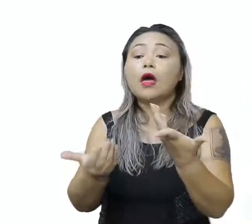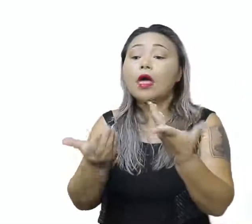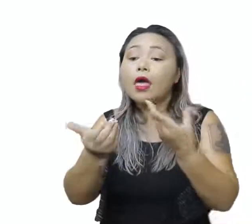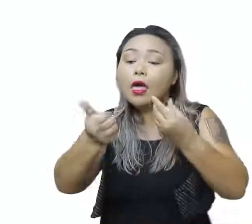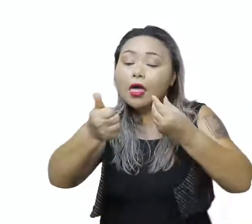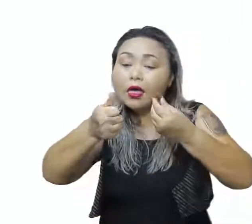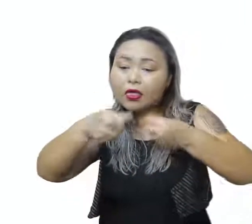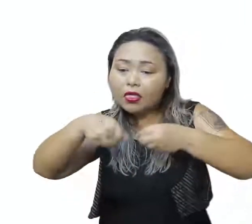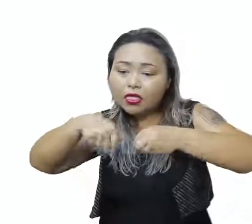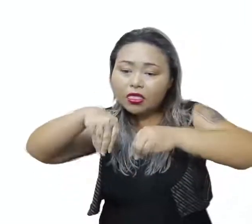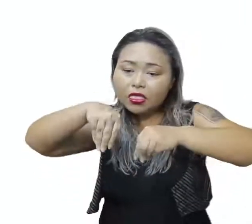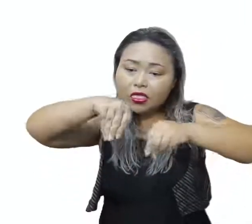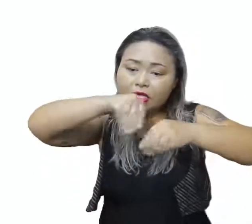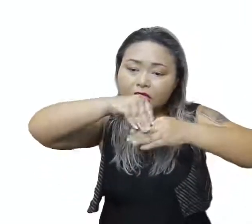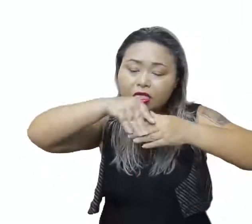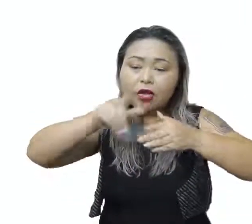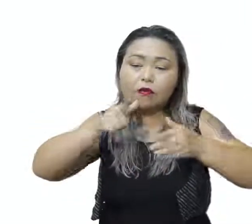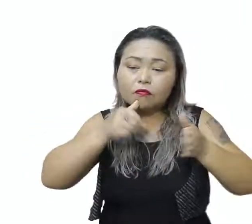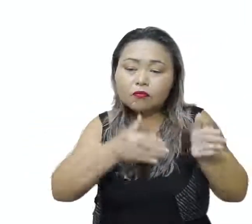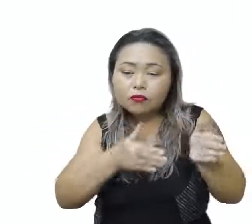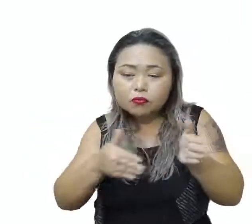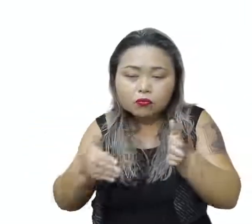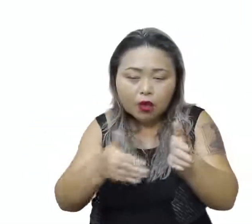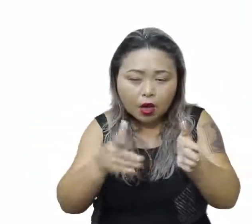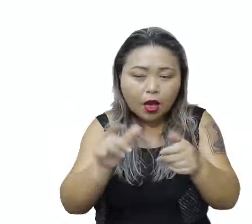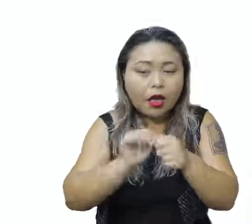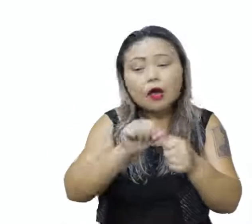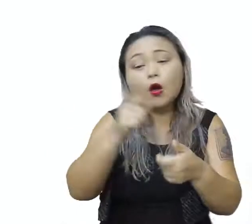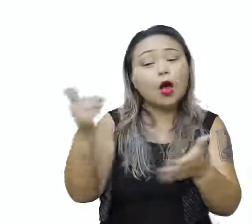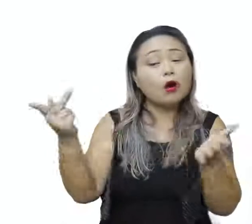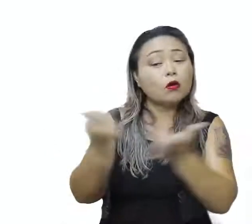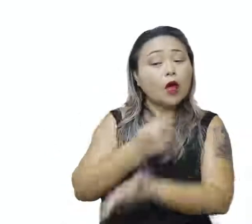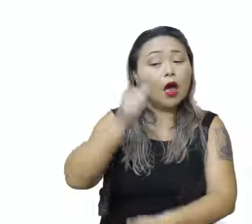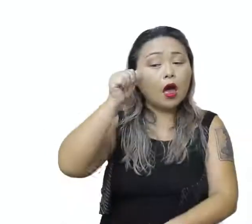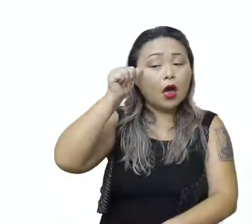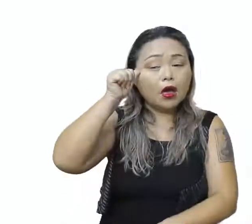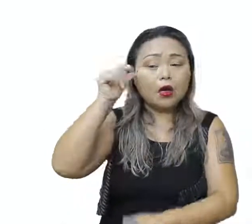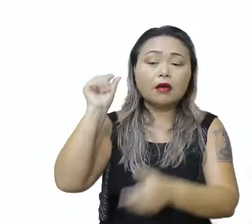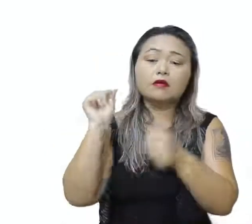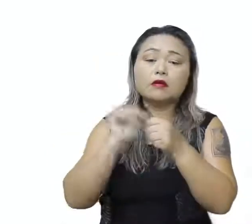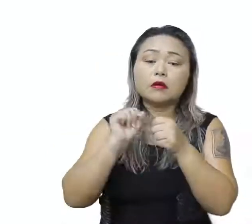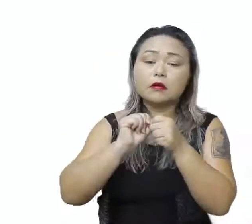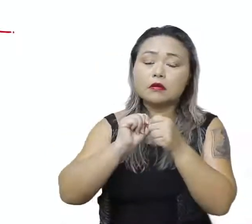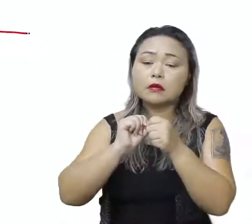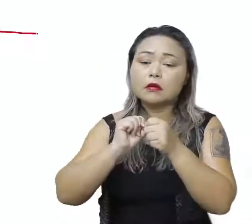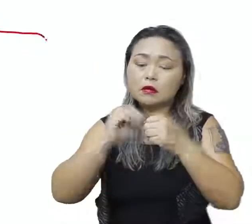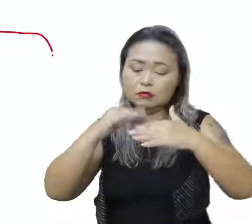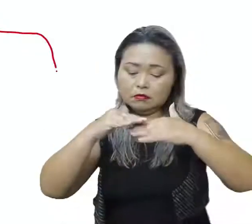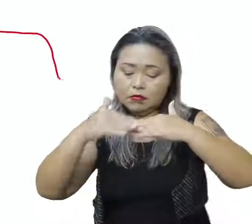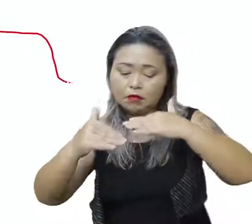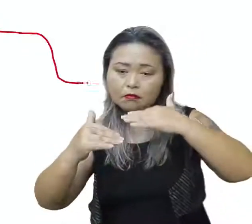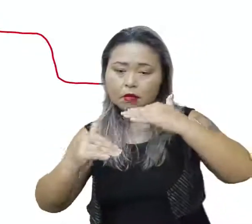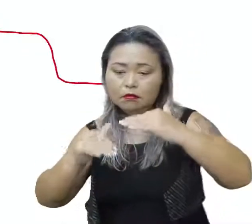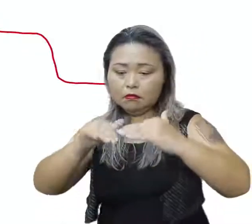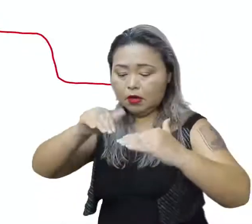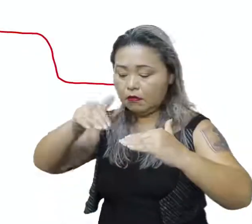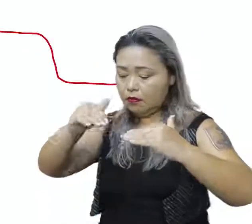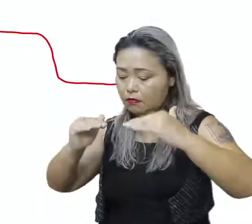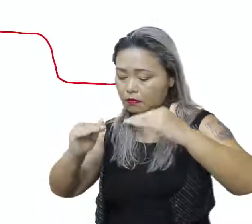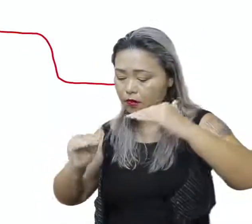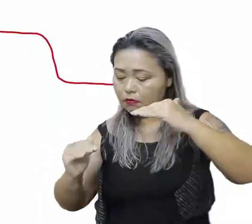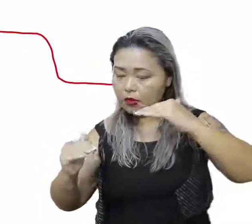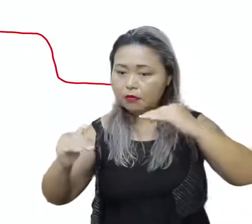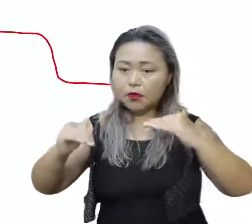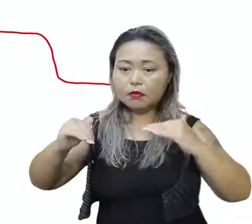o terraceamento, o terraceamento que ocorre lá na Ásia é fazer em patamares, é assim, ó,